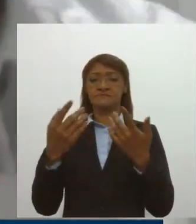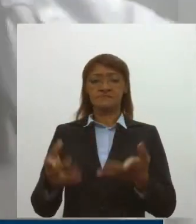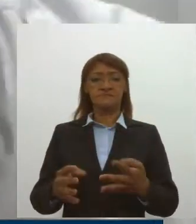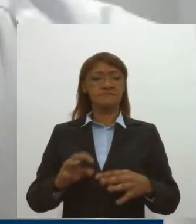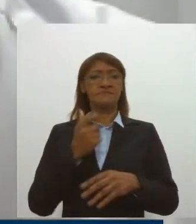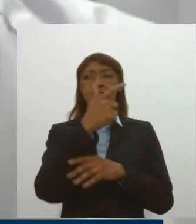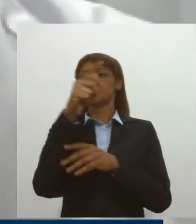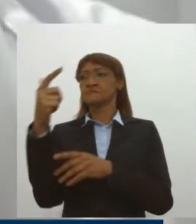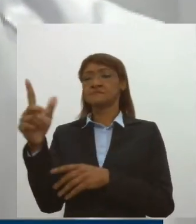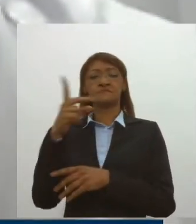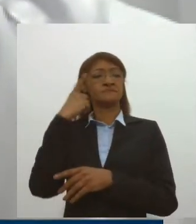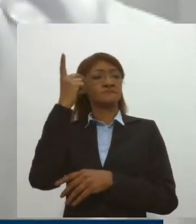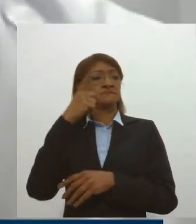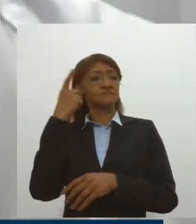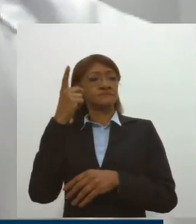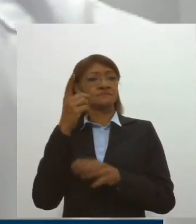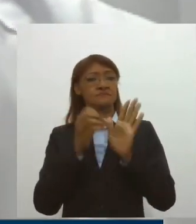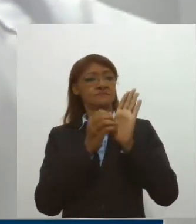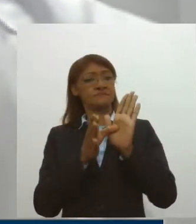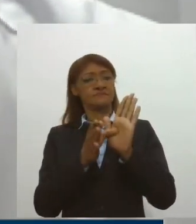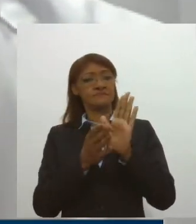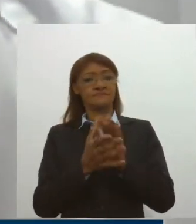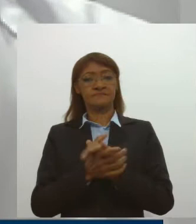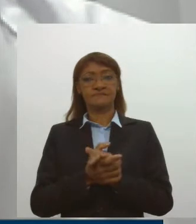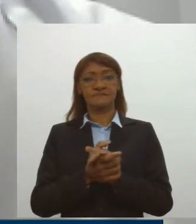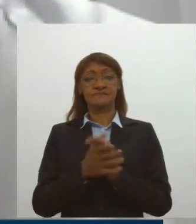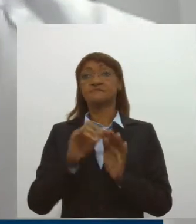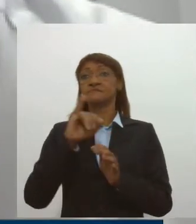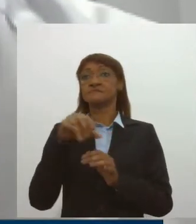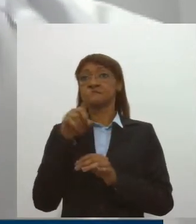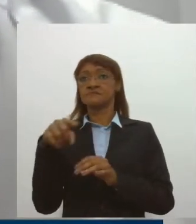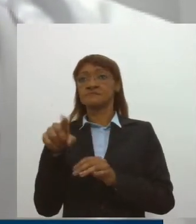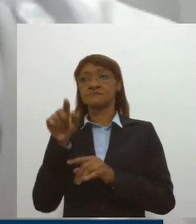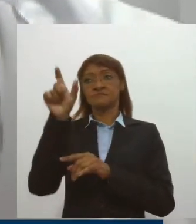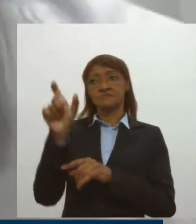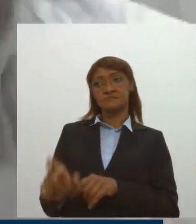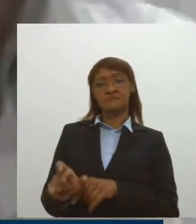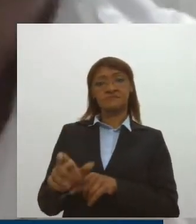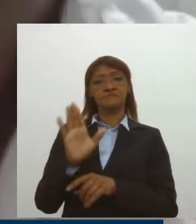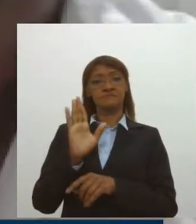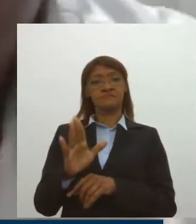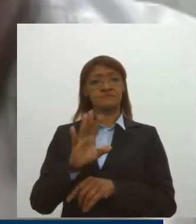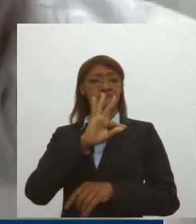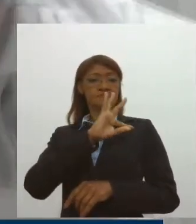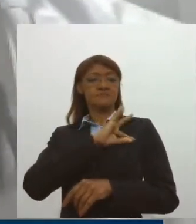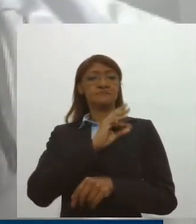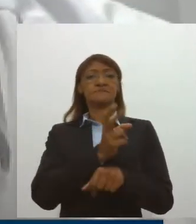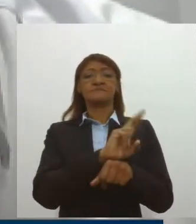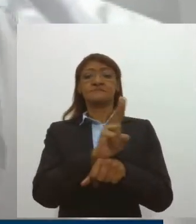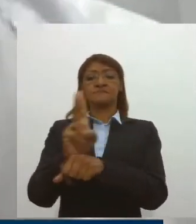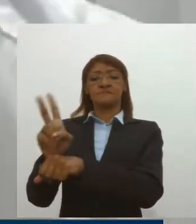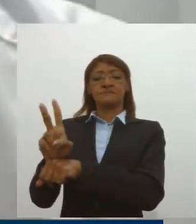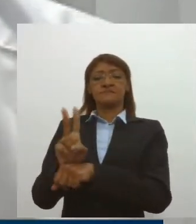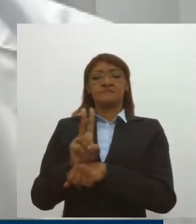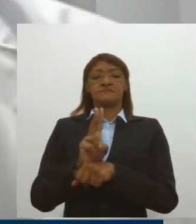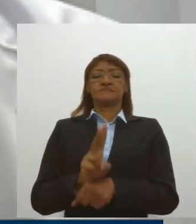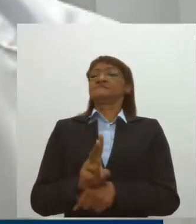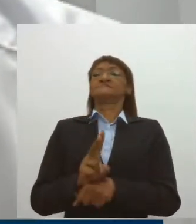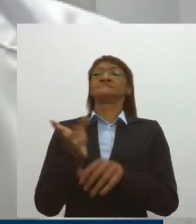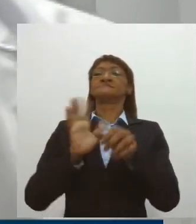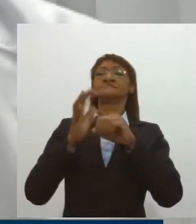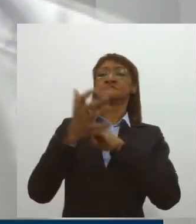outros deputados para o requerimento. Para João Marcelo, os policiais que atuam na fiscalização para a Covid